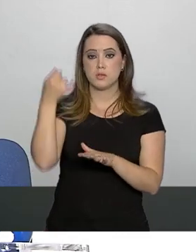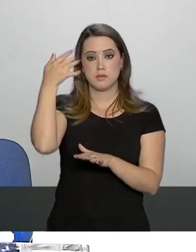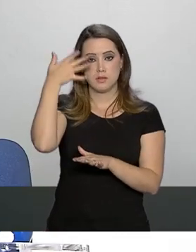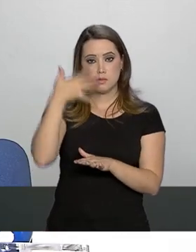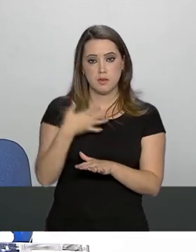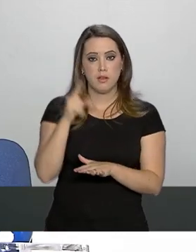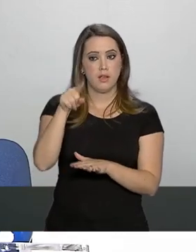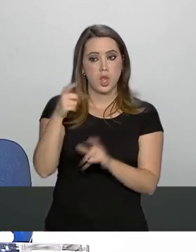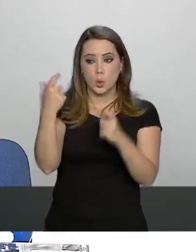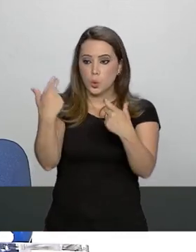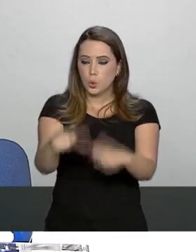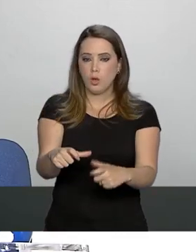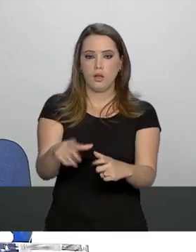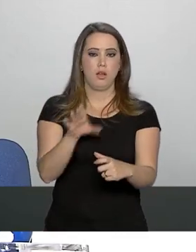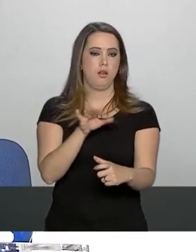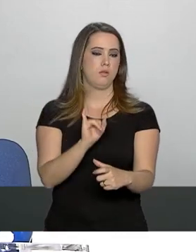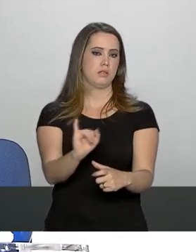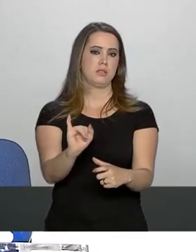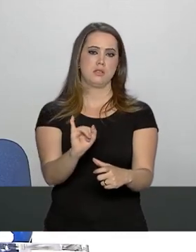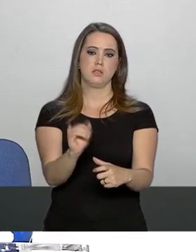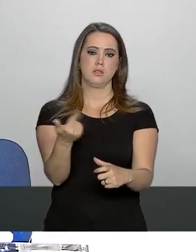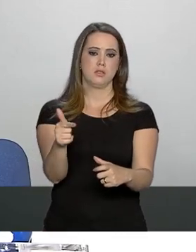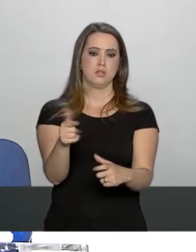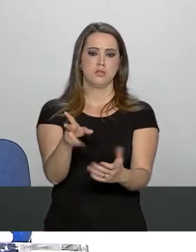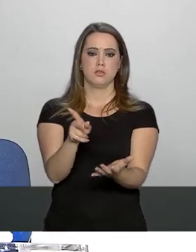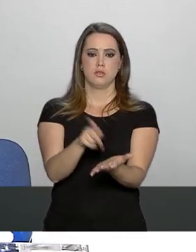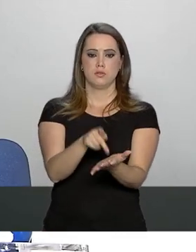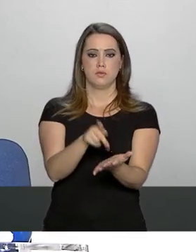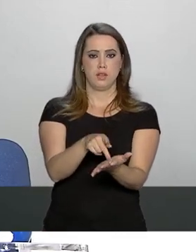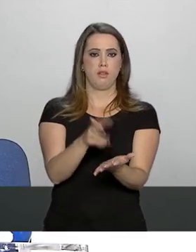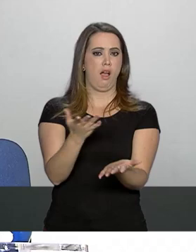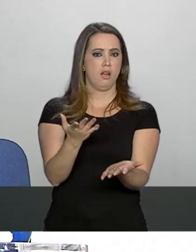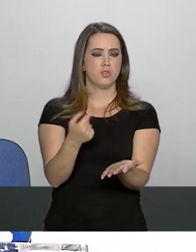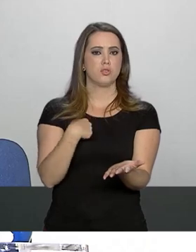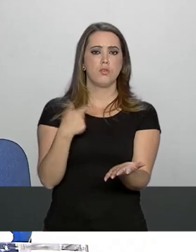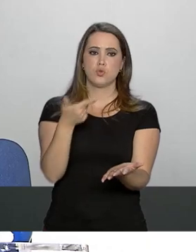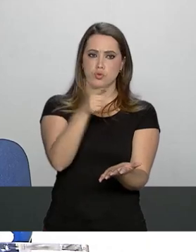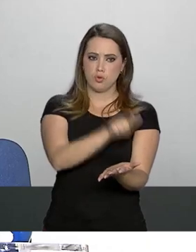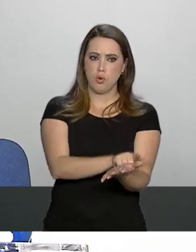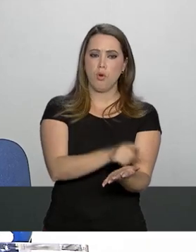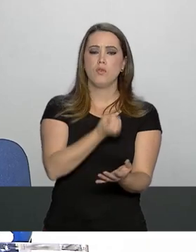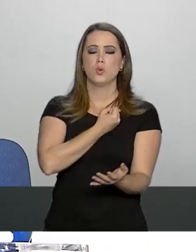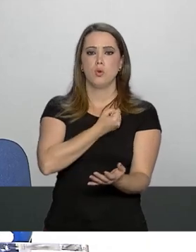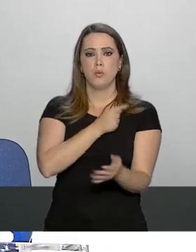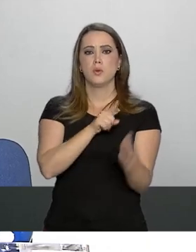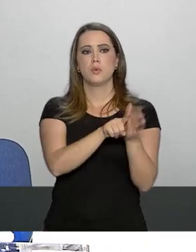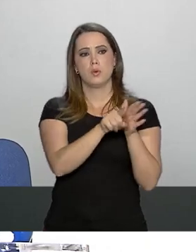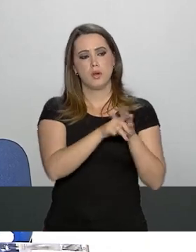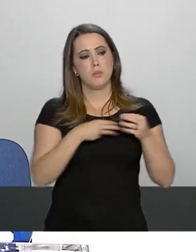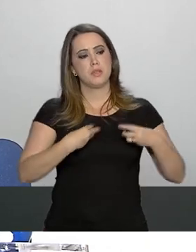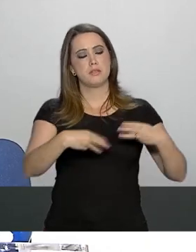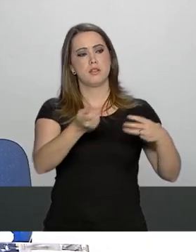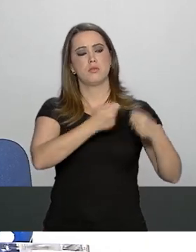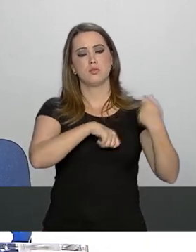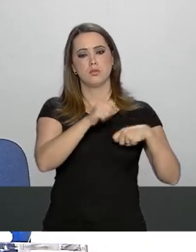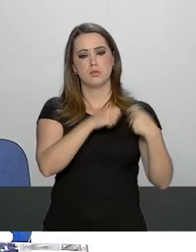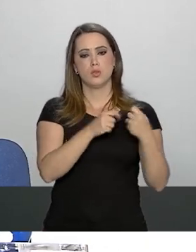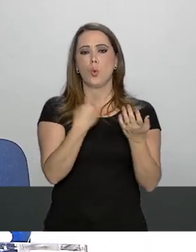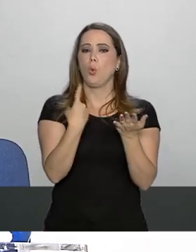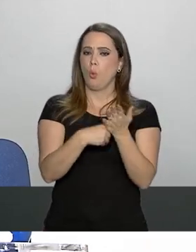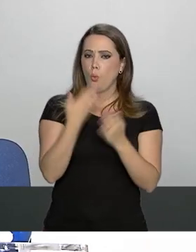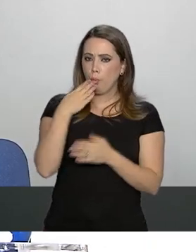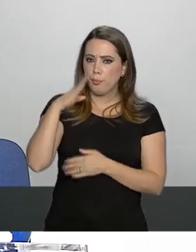para aquela região. Por si acaso isso não seja verdadeiro, eu vou retomar esse dado junto ao Ministério da Economia e me